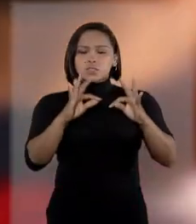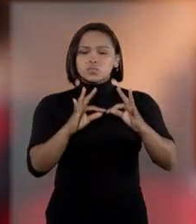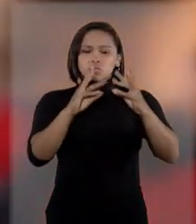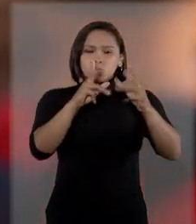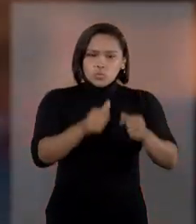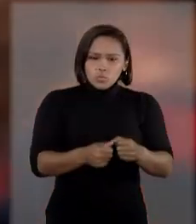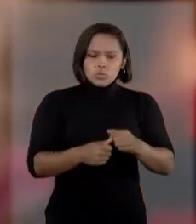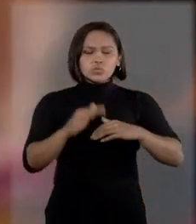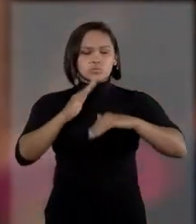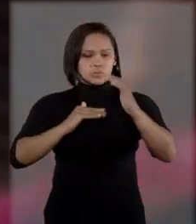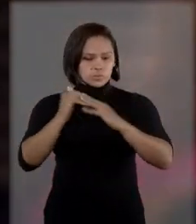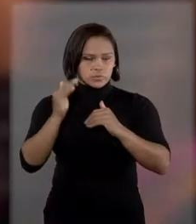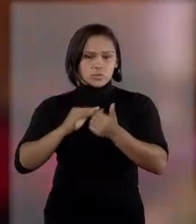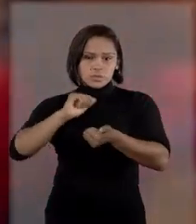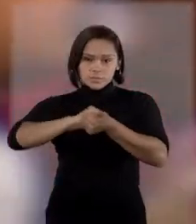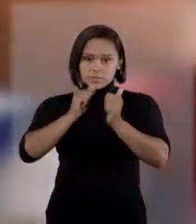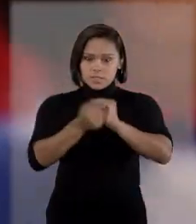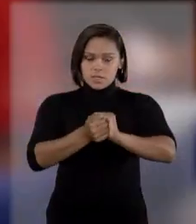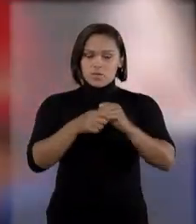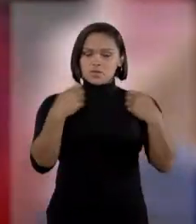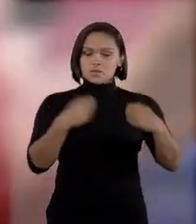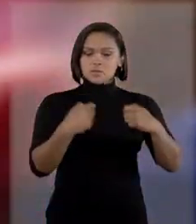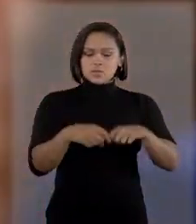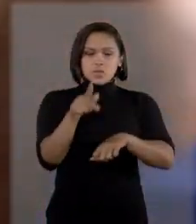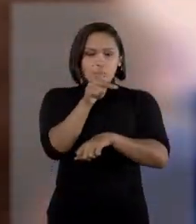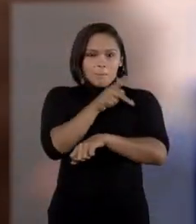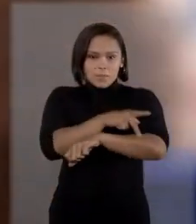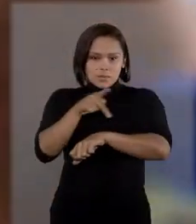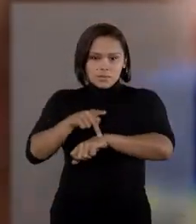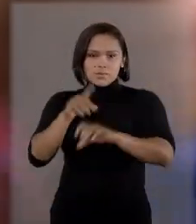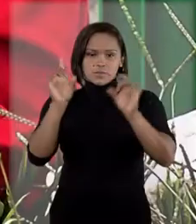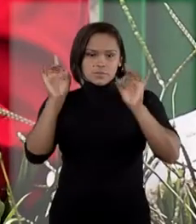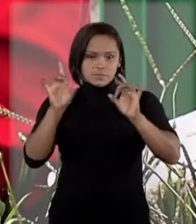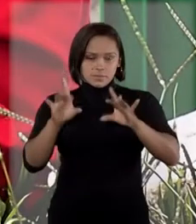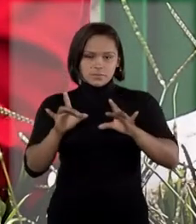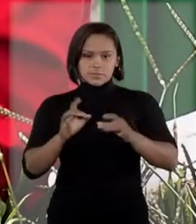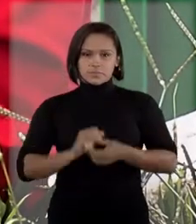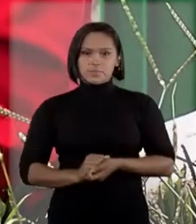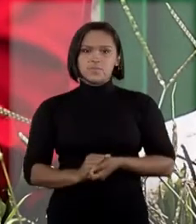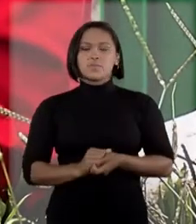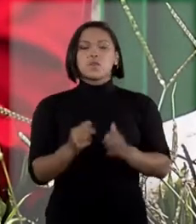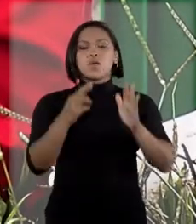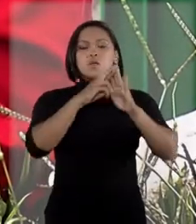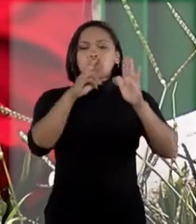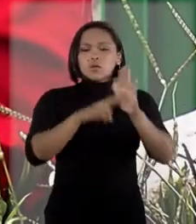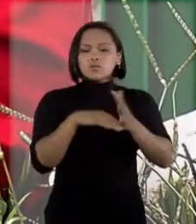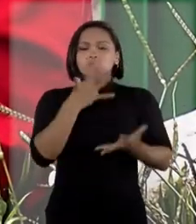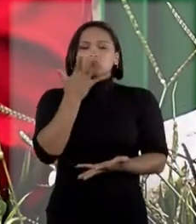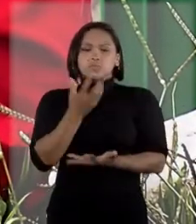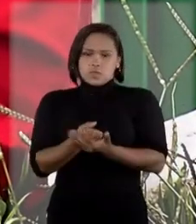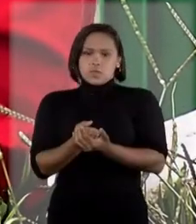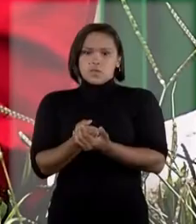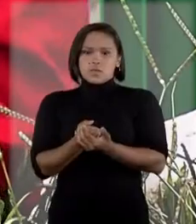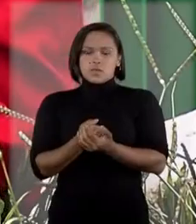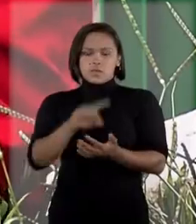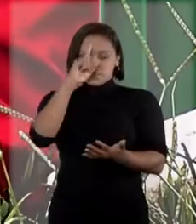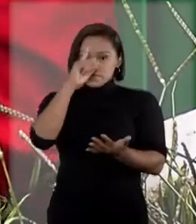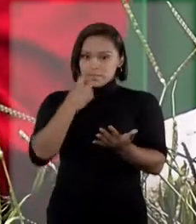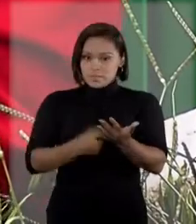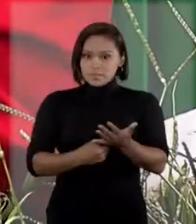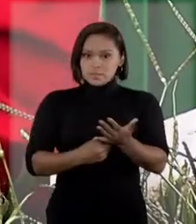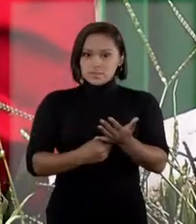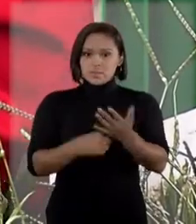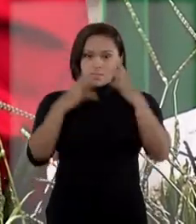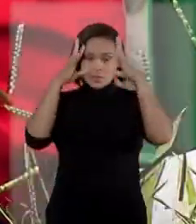profissional adequado às suas necessidades pedagógicas específicas. O recurso foi acolhido e a decisão do Tribunal